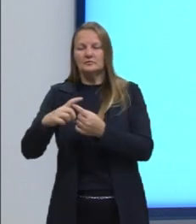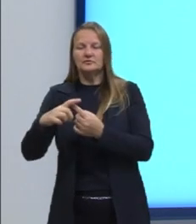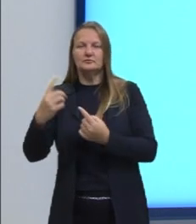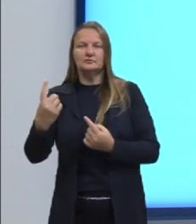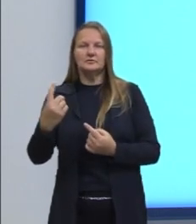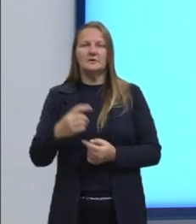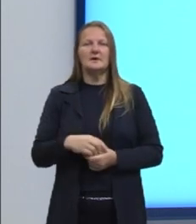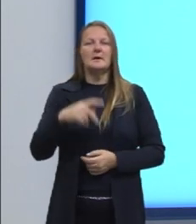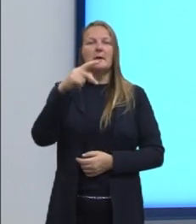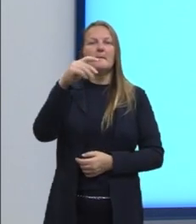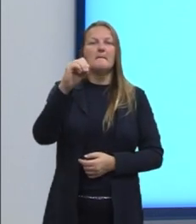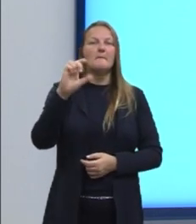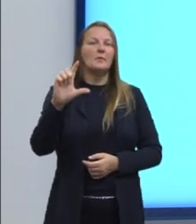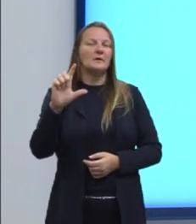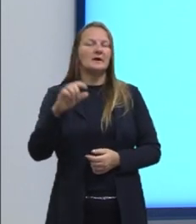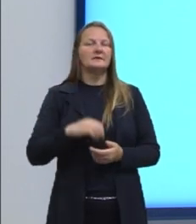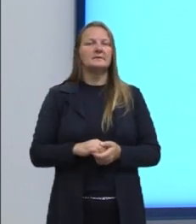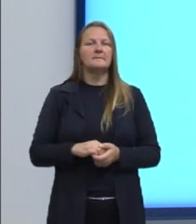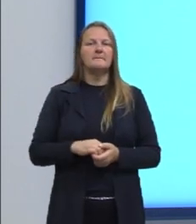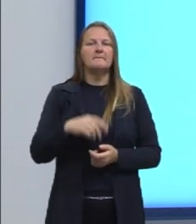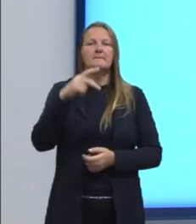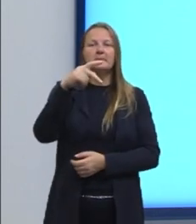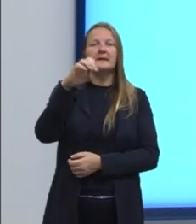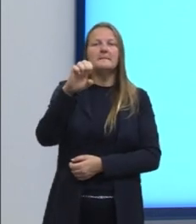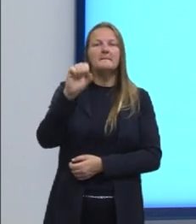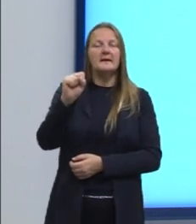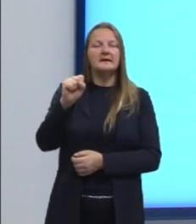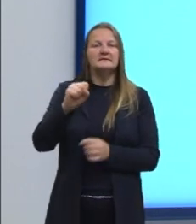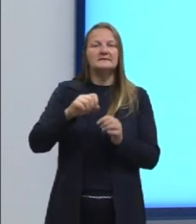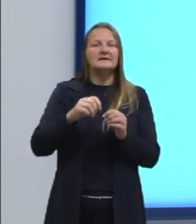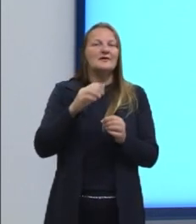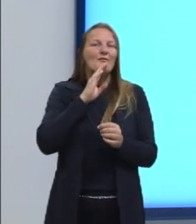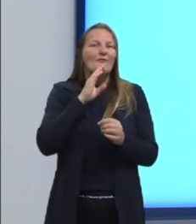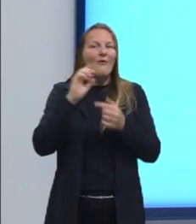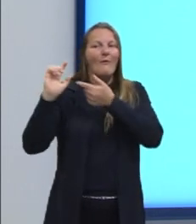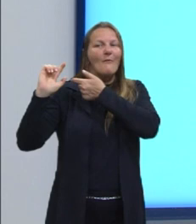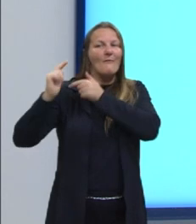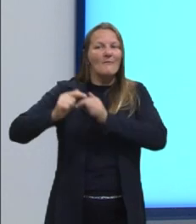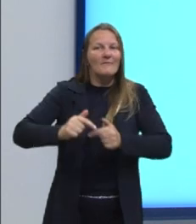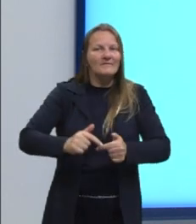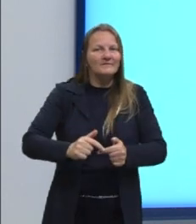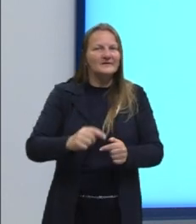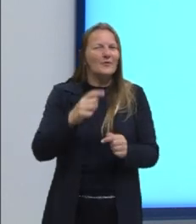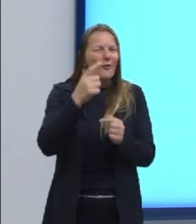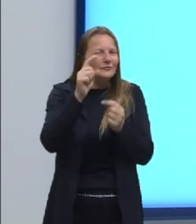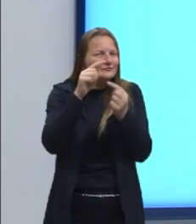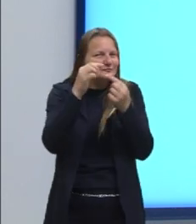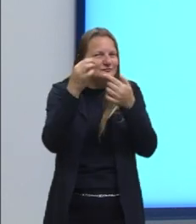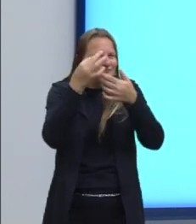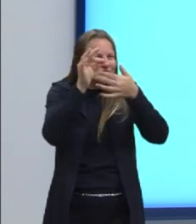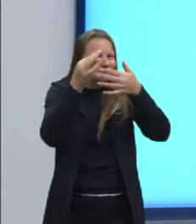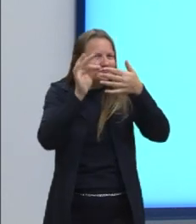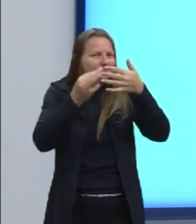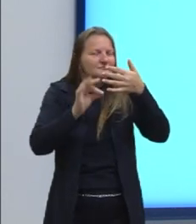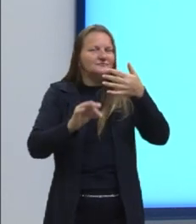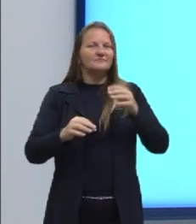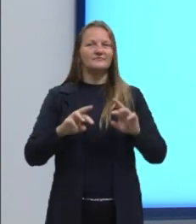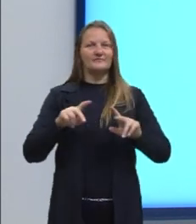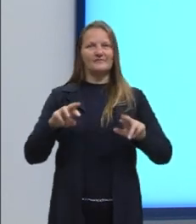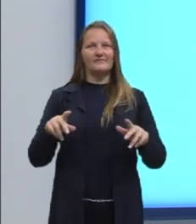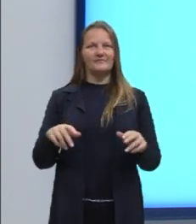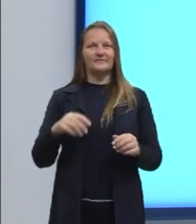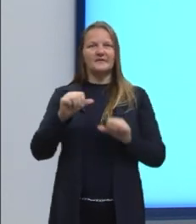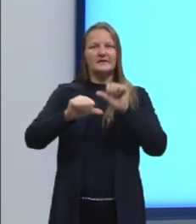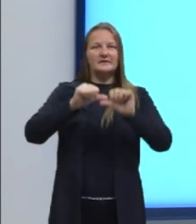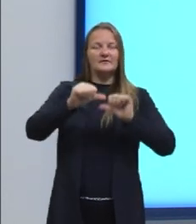polegadas, pés. Essas unidades que não são convencionais para nós. Ou, ah, eu quero